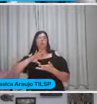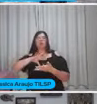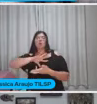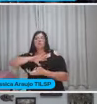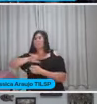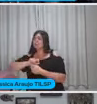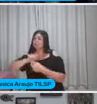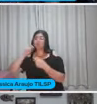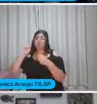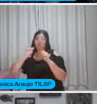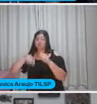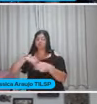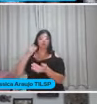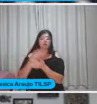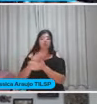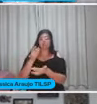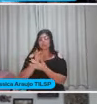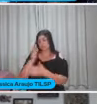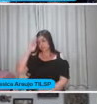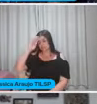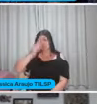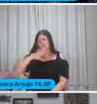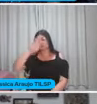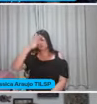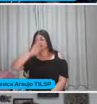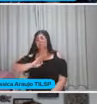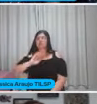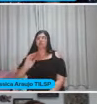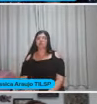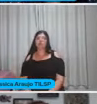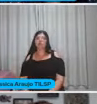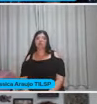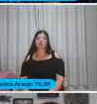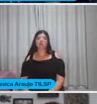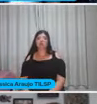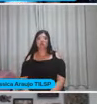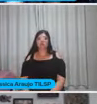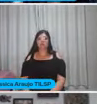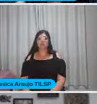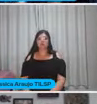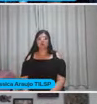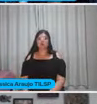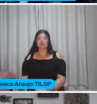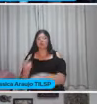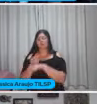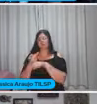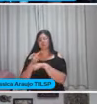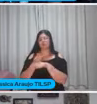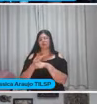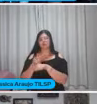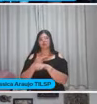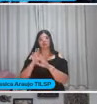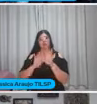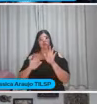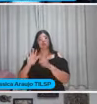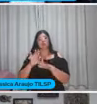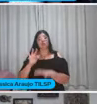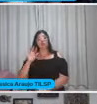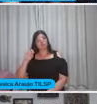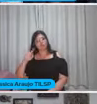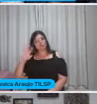Você pode estudar O tempo todo Gratuito Não precisa nem Investir Procurar Só tomar cuidado Com fontes